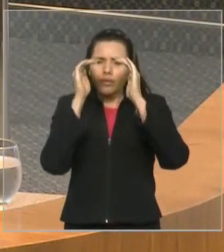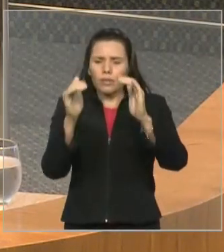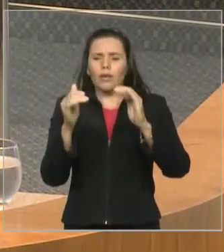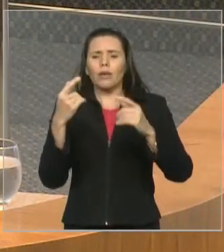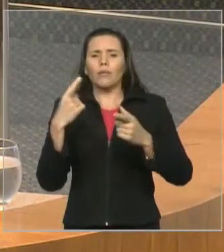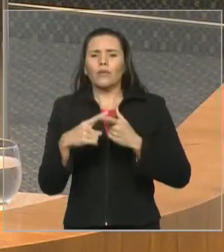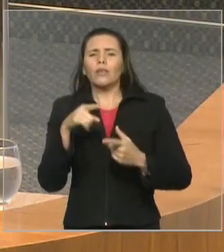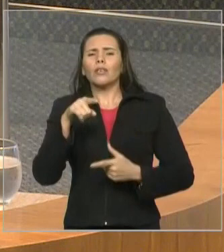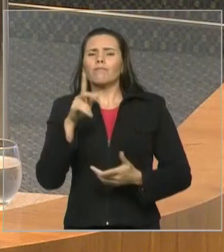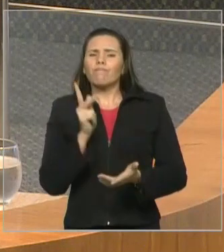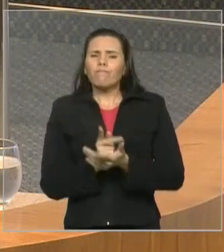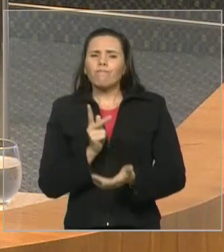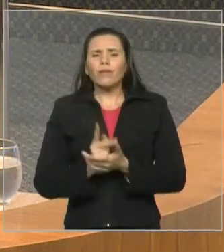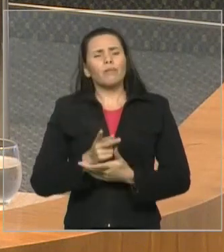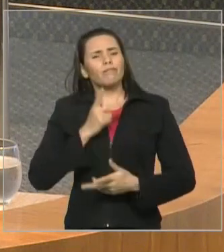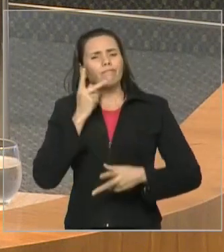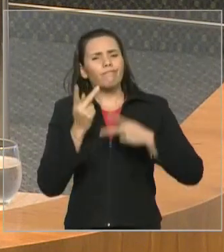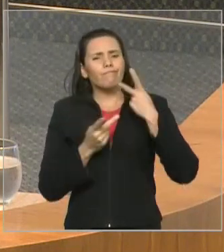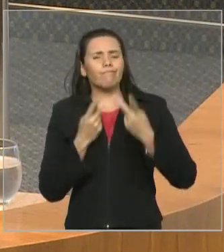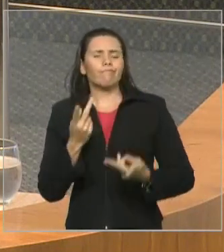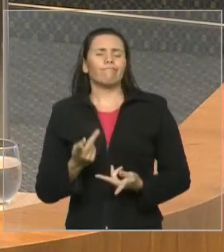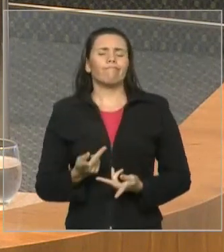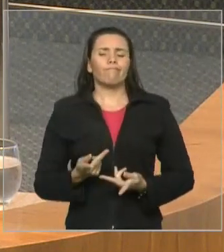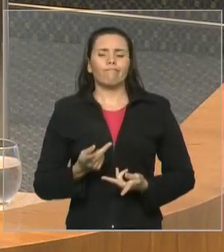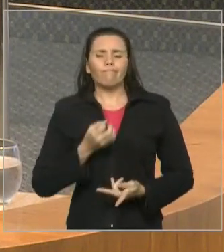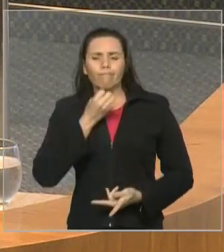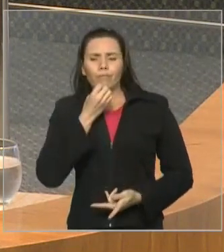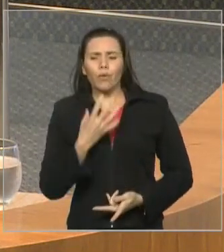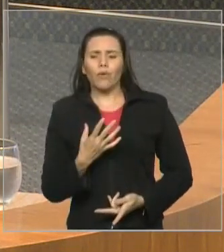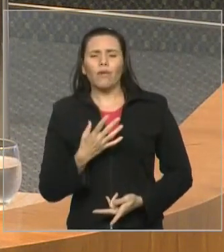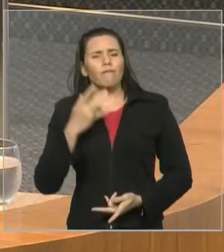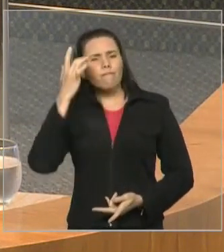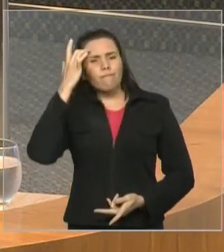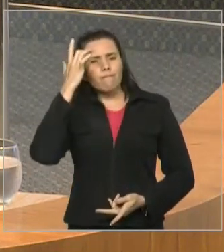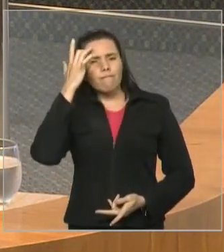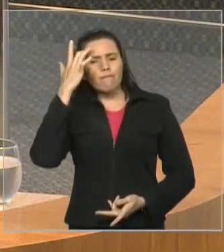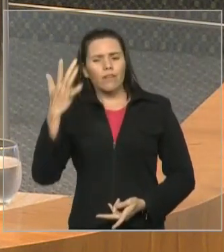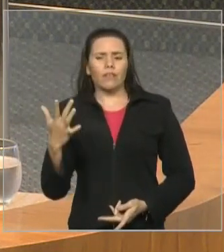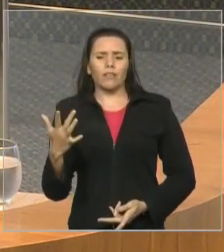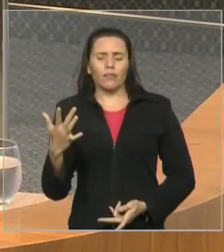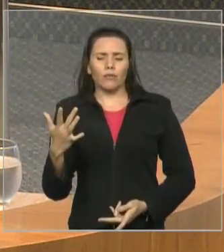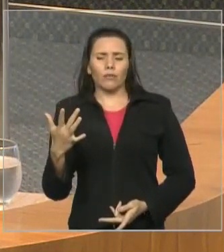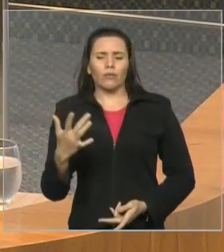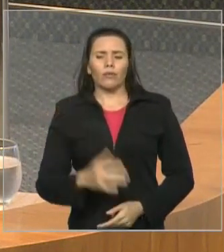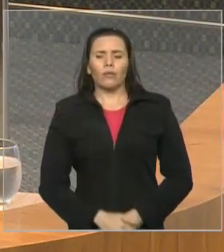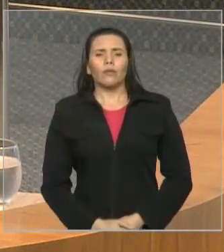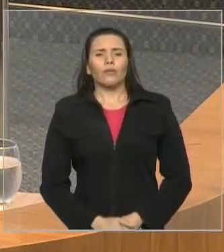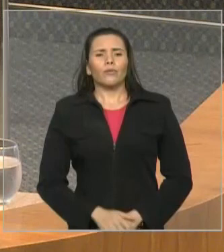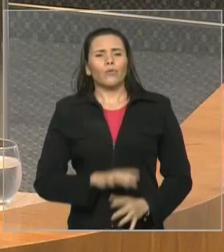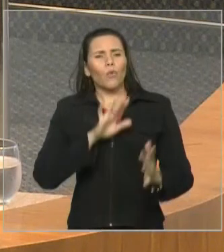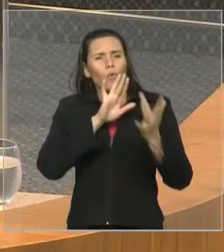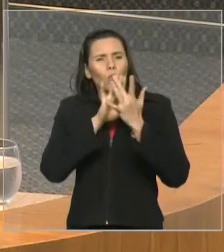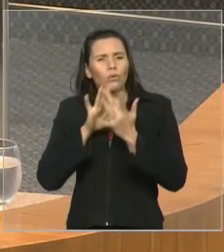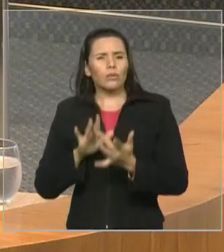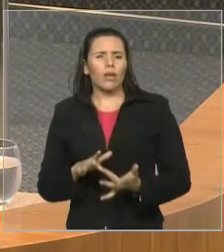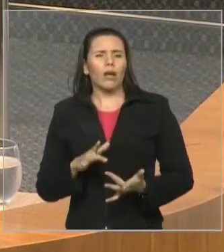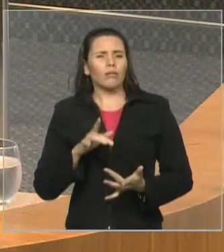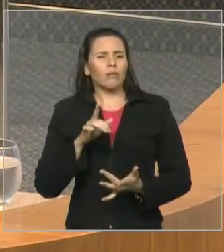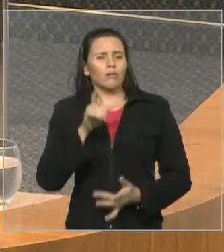ambiente democrático, e é muito fácil conviver politicamente com deputados com esse perfil, que sabem